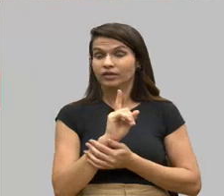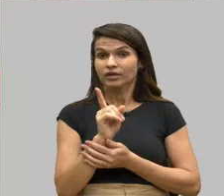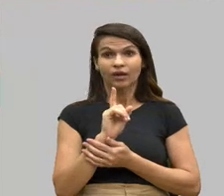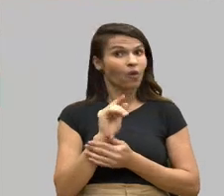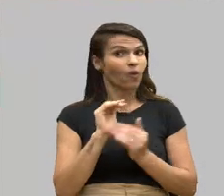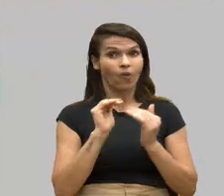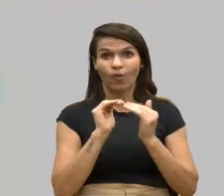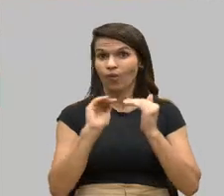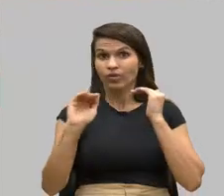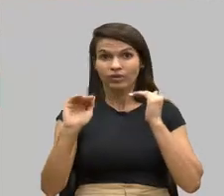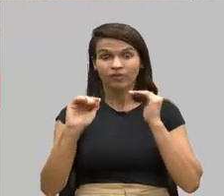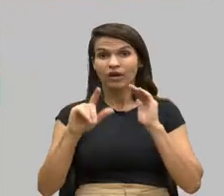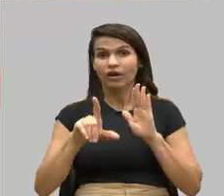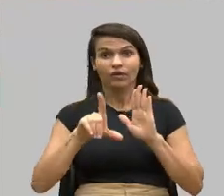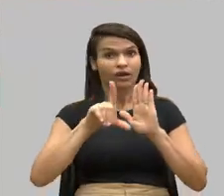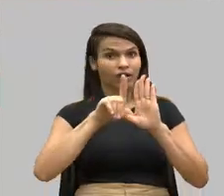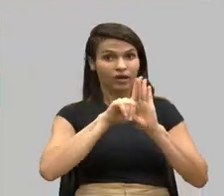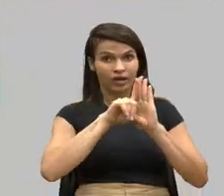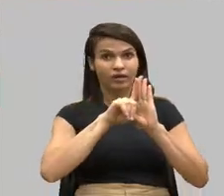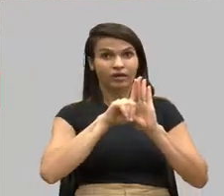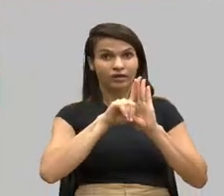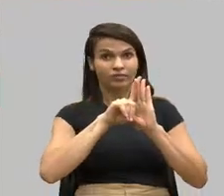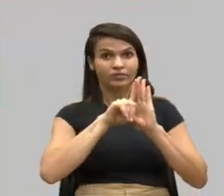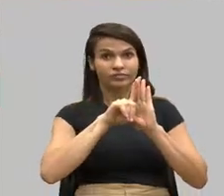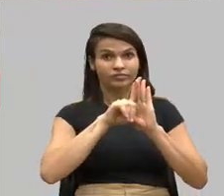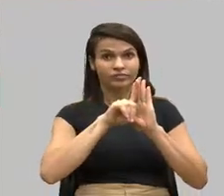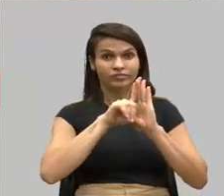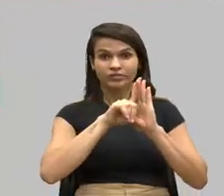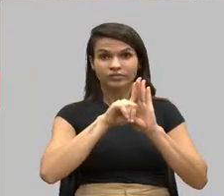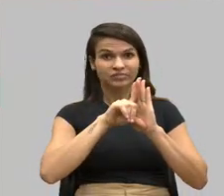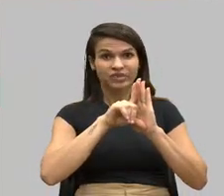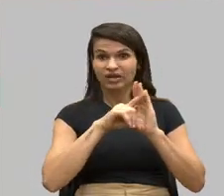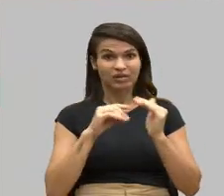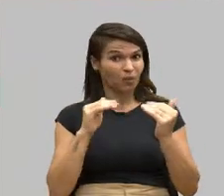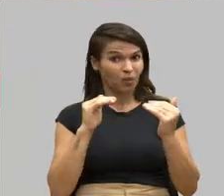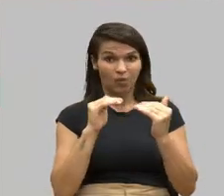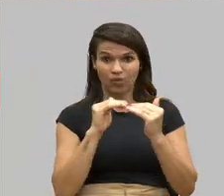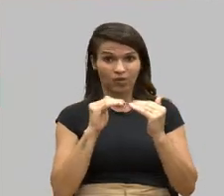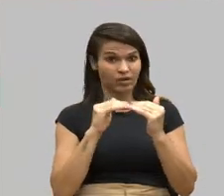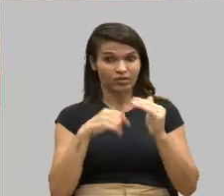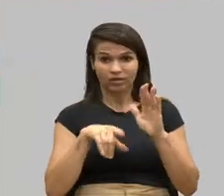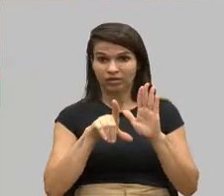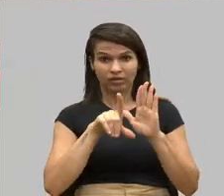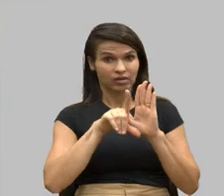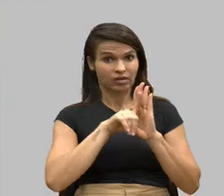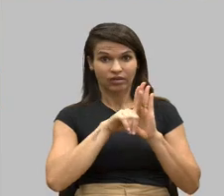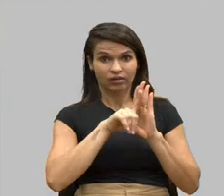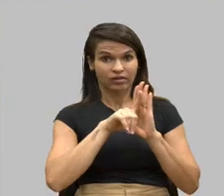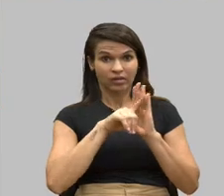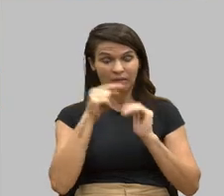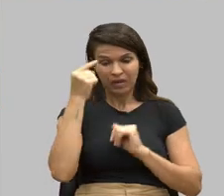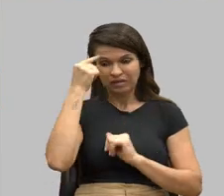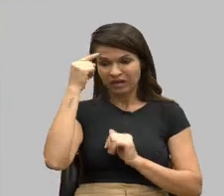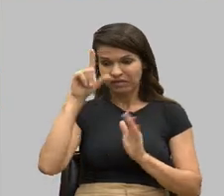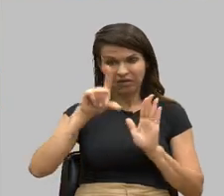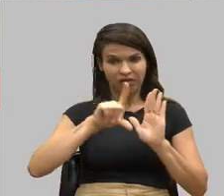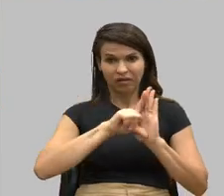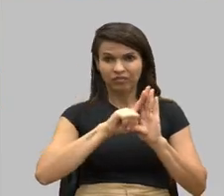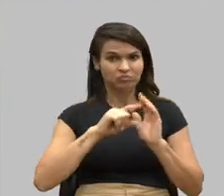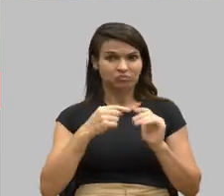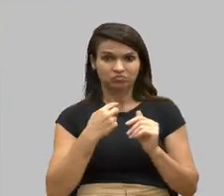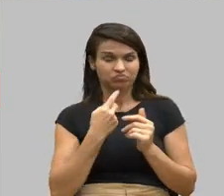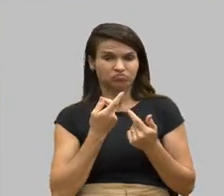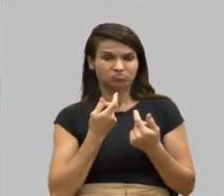concordava com a lei. Olha o extremo. Ele não concordava. Ele achava que essa lei não devia ser praticada.